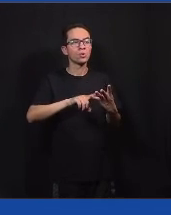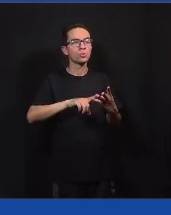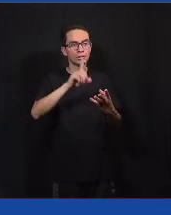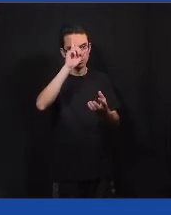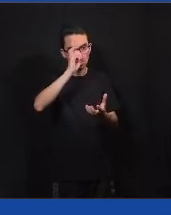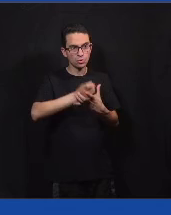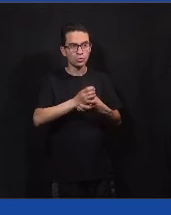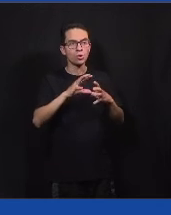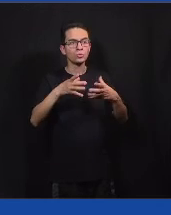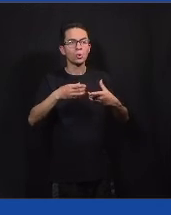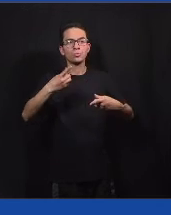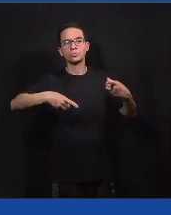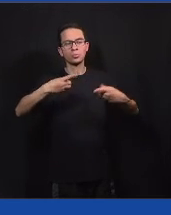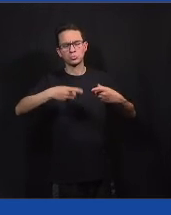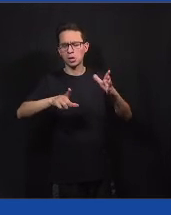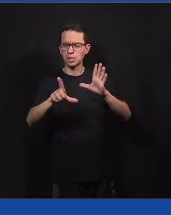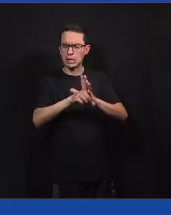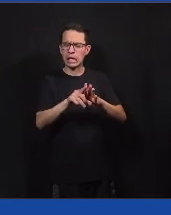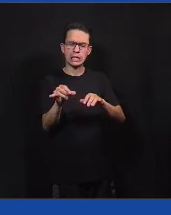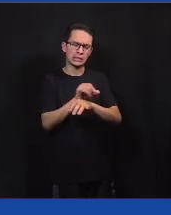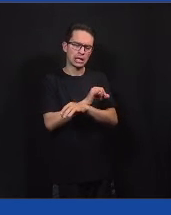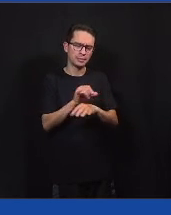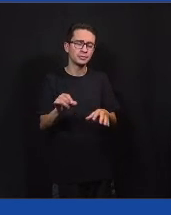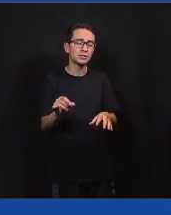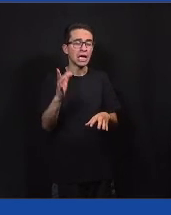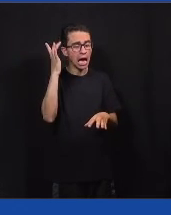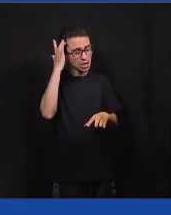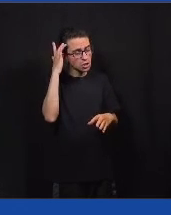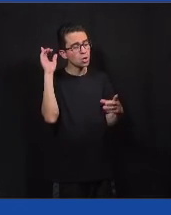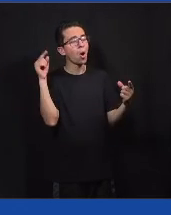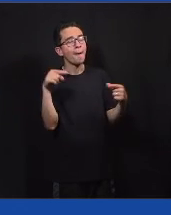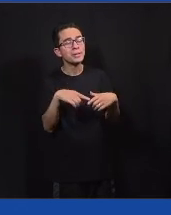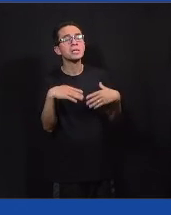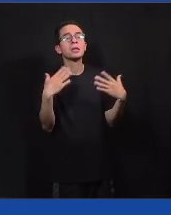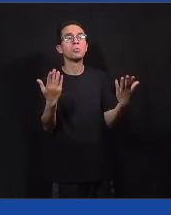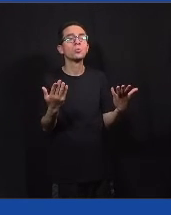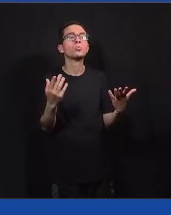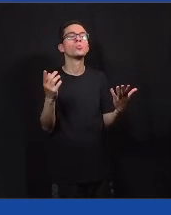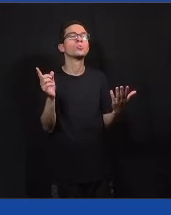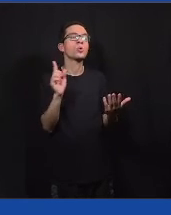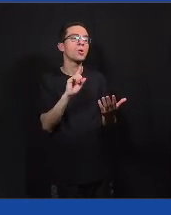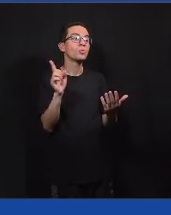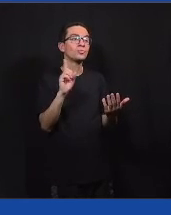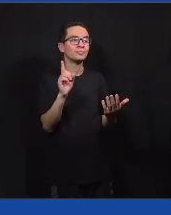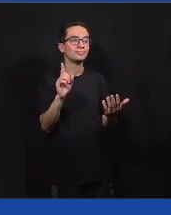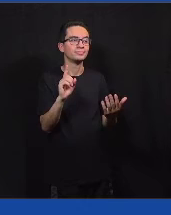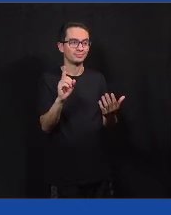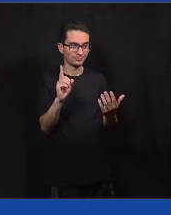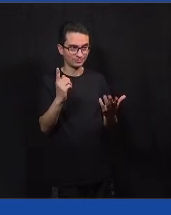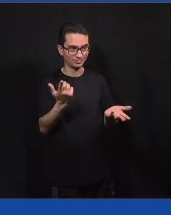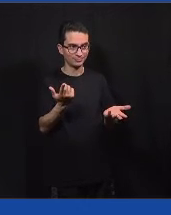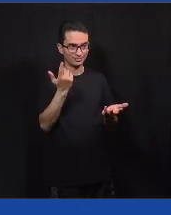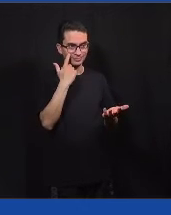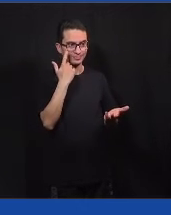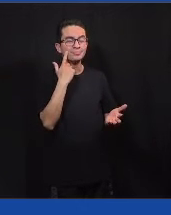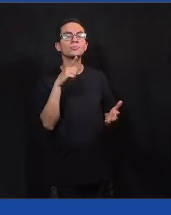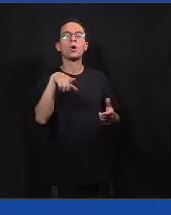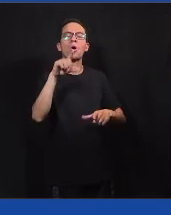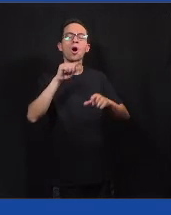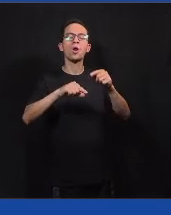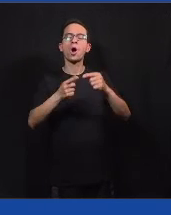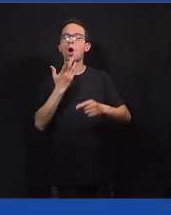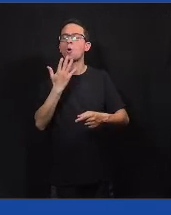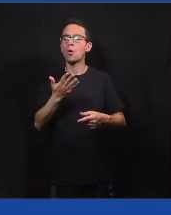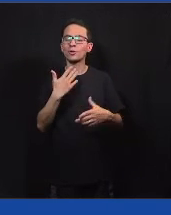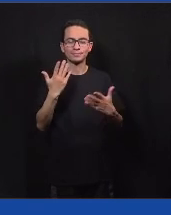pra discutir projetos de lei também, né, a gente tem a comissão de educação, constituição e justiça. E nos resta construir novas